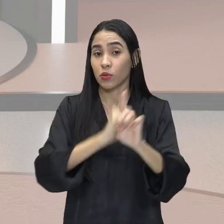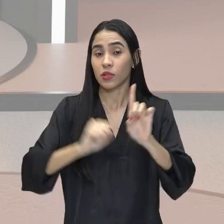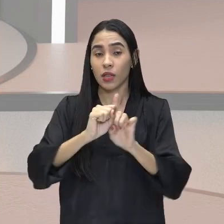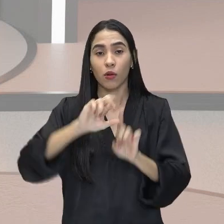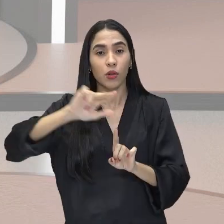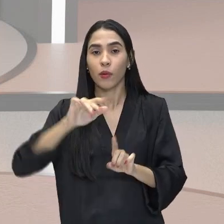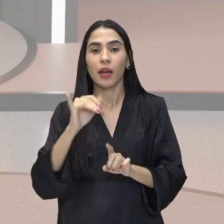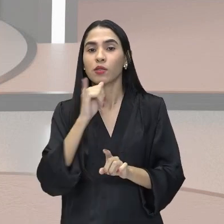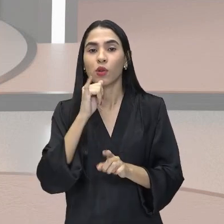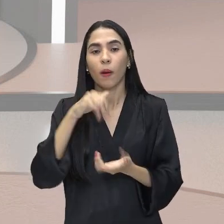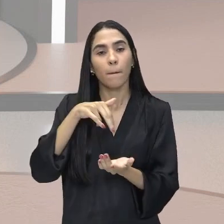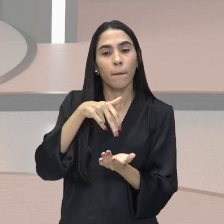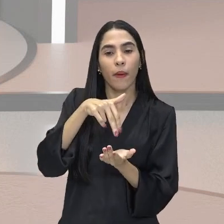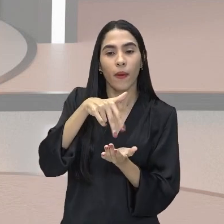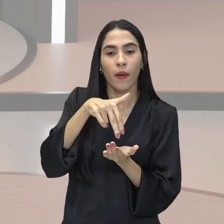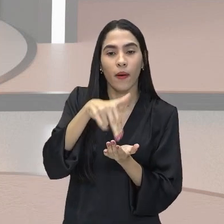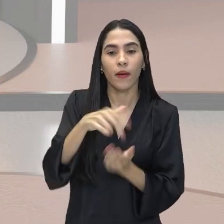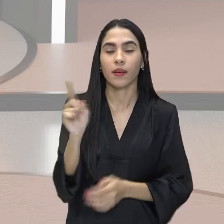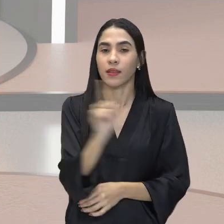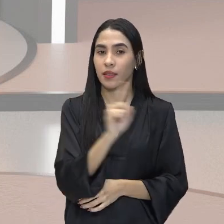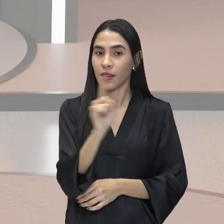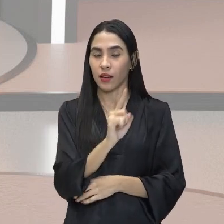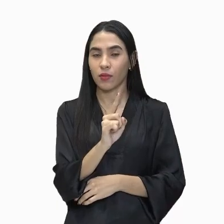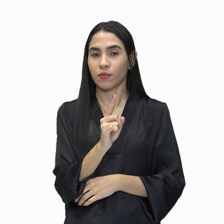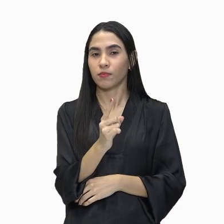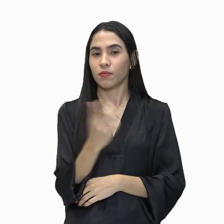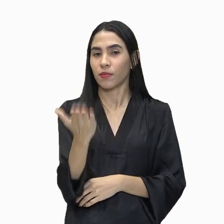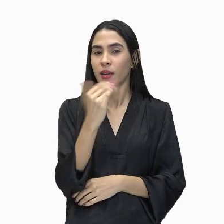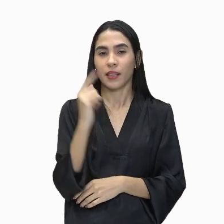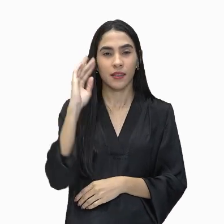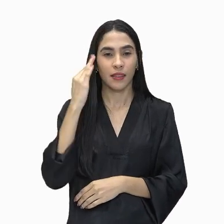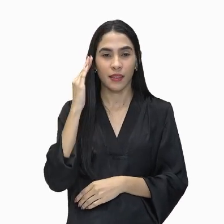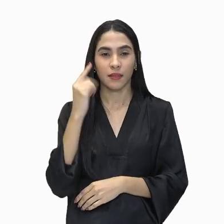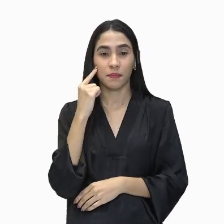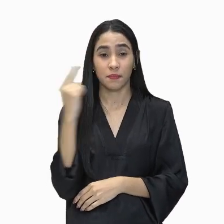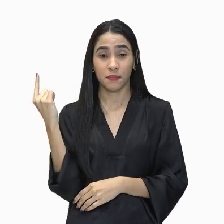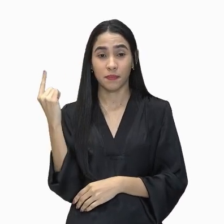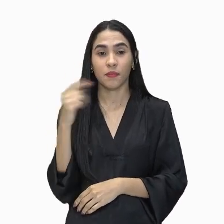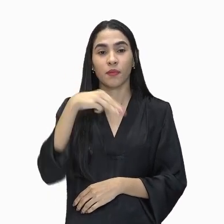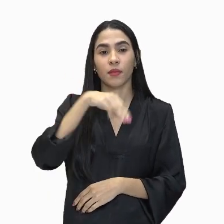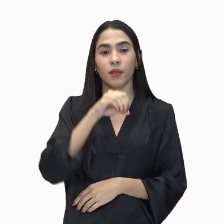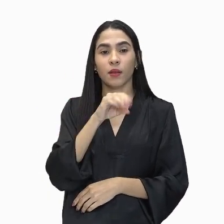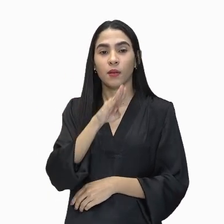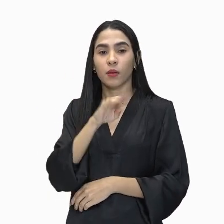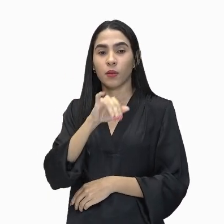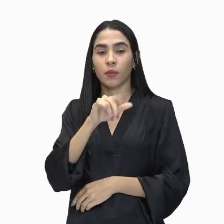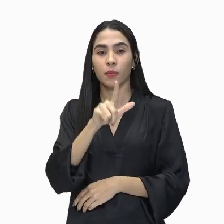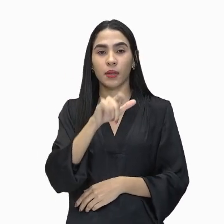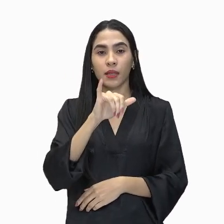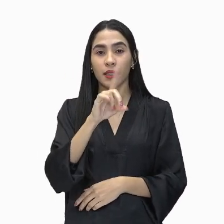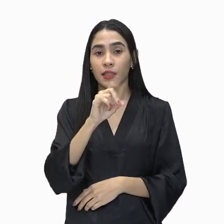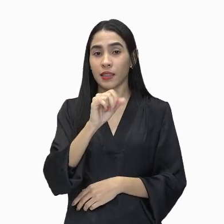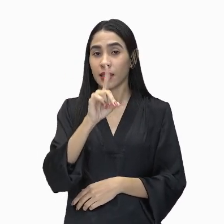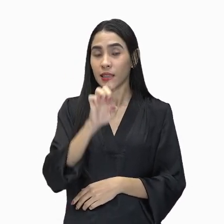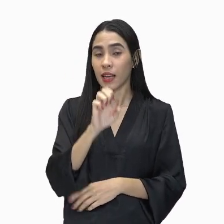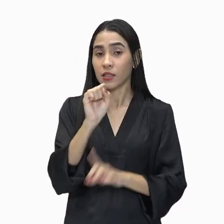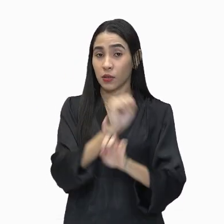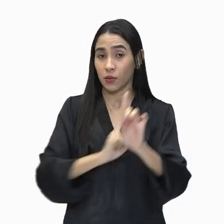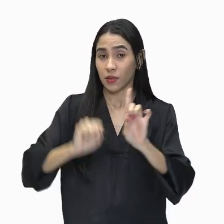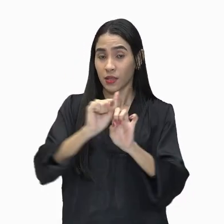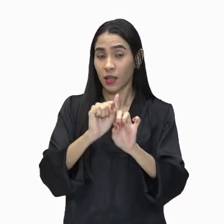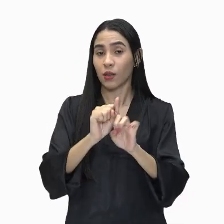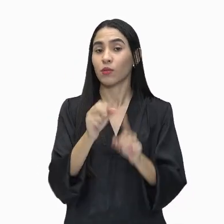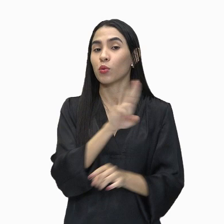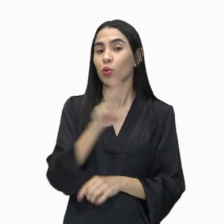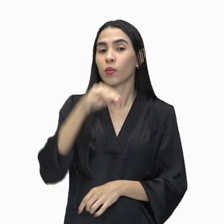movimentar andando. Vamos aqui entender isso rapidamente. É a mobilidade social. O nome já